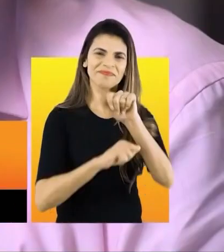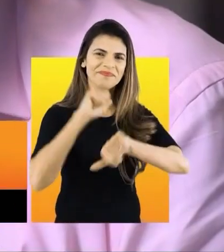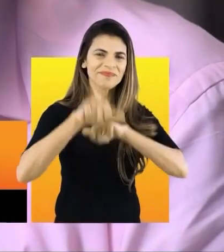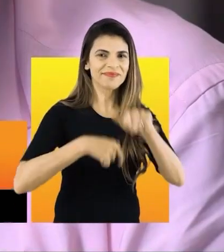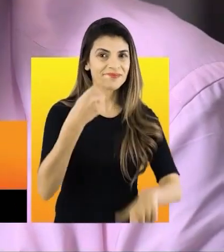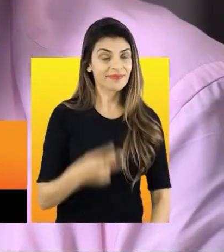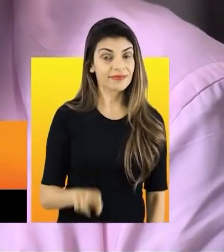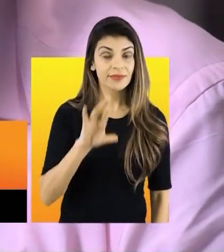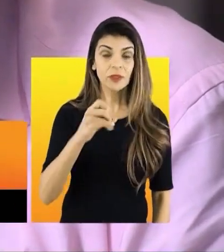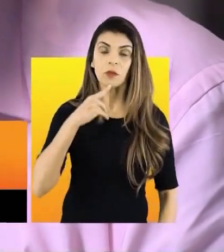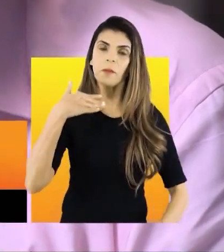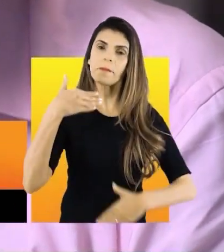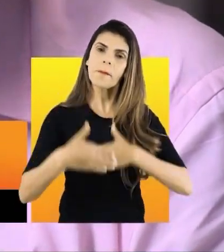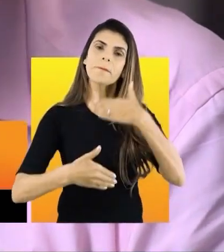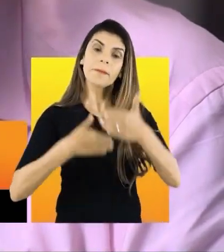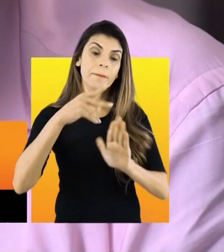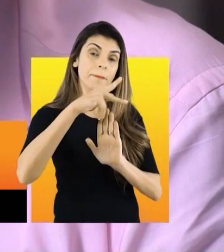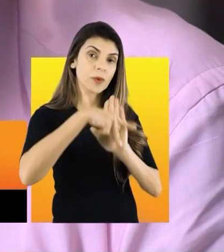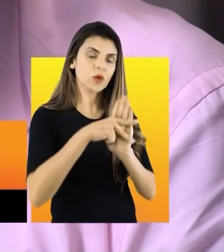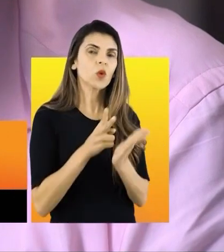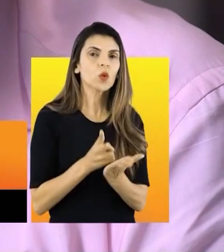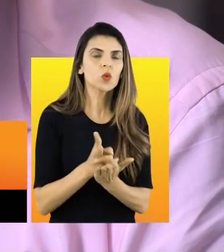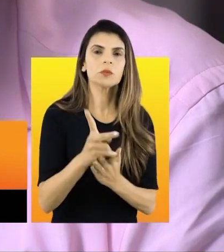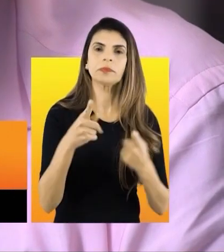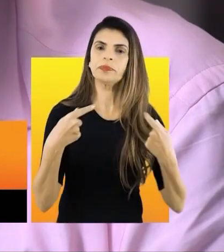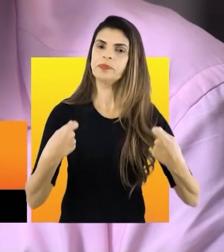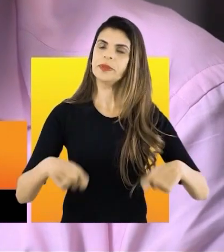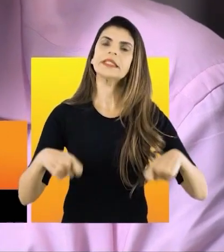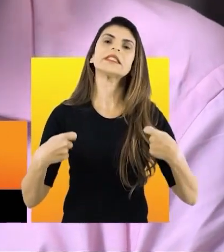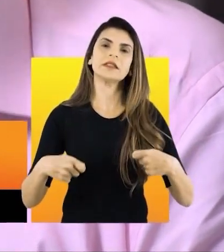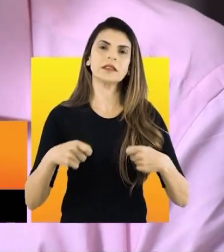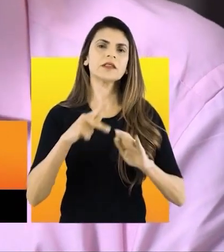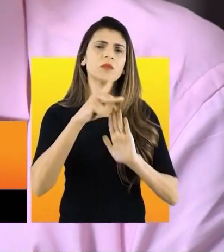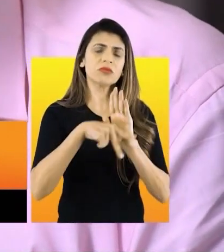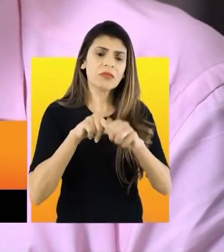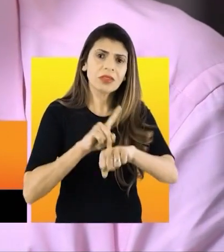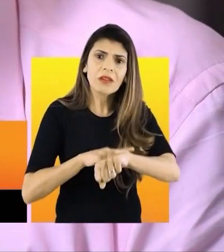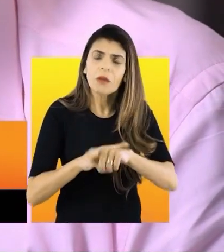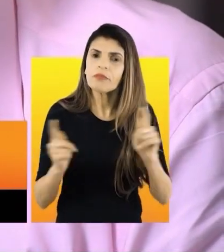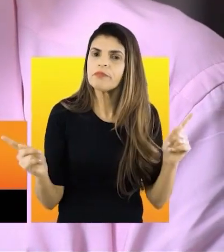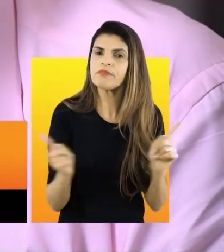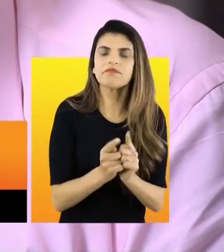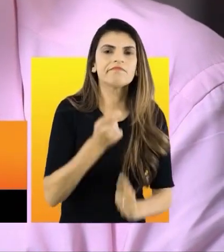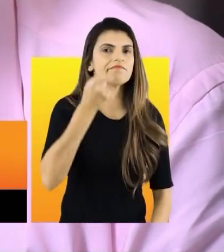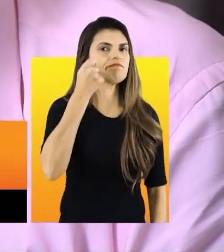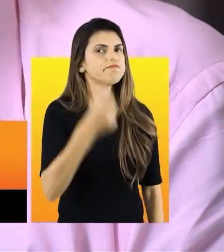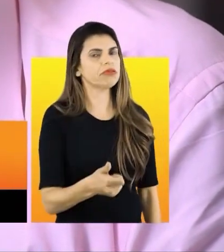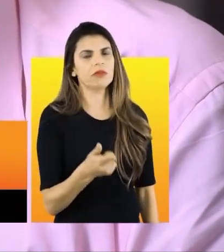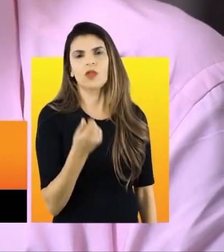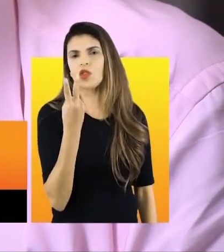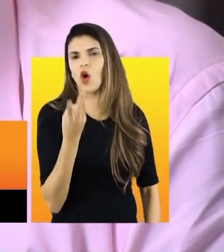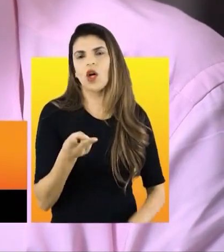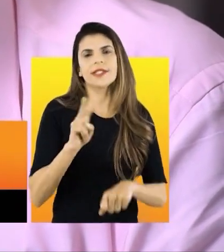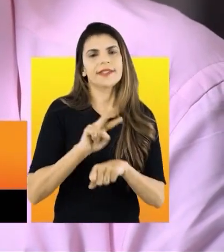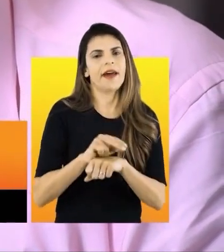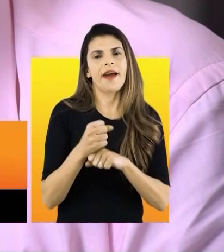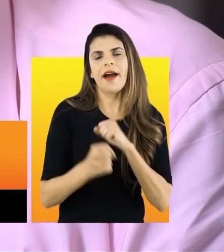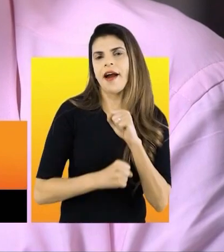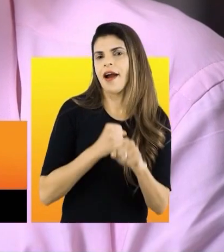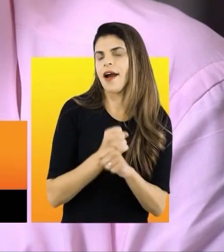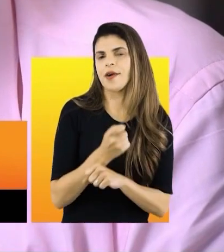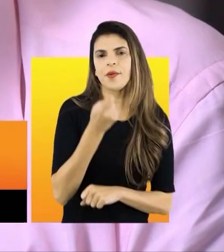Janeiro há um processo que tem que ser continuado é muito pouco tempo dois anos apenas